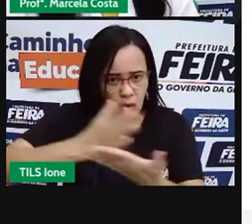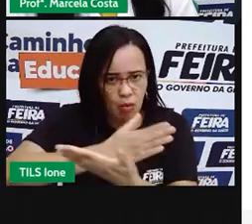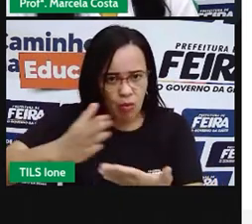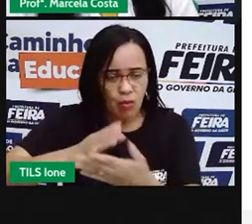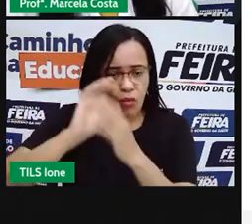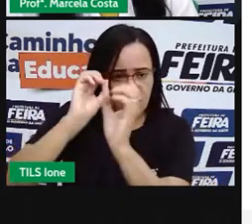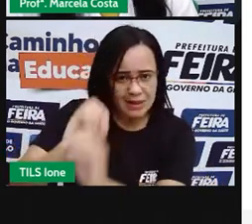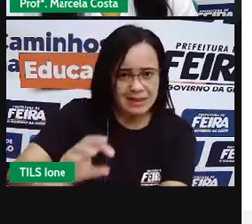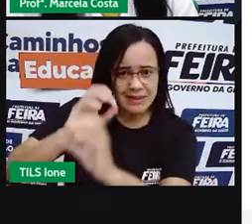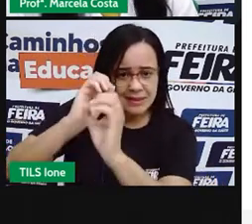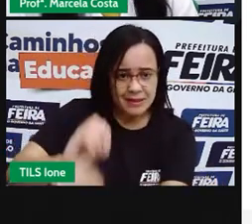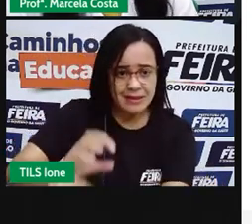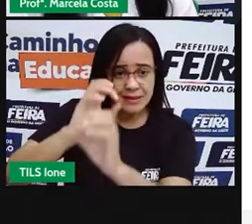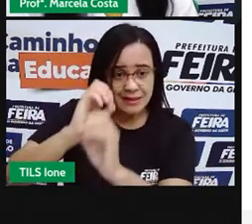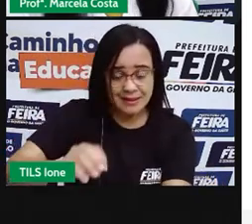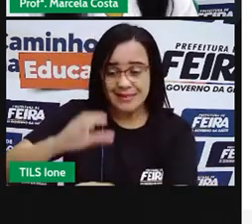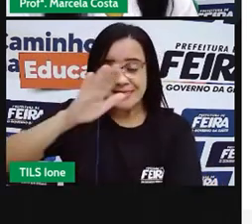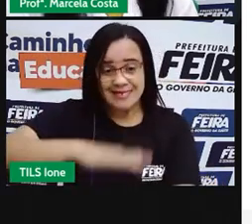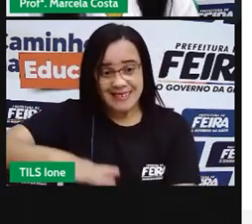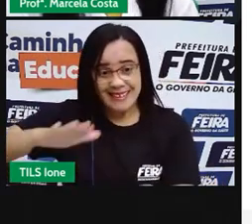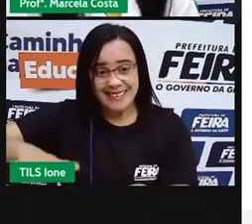como compartilhar,